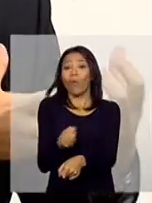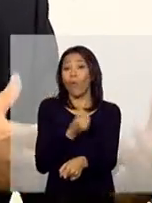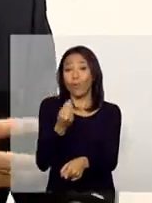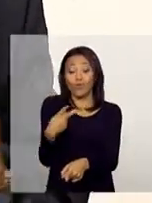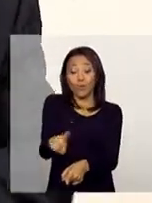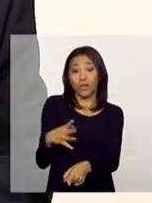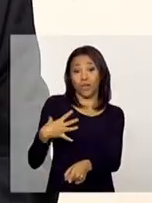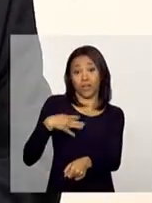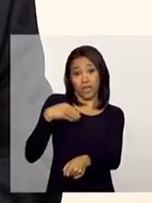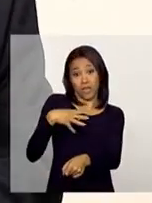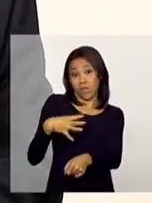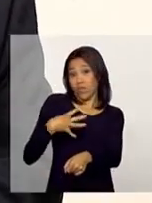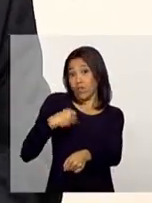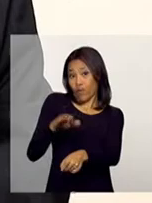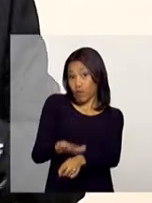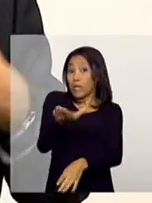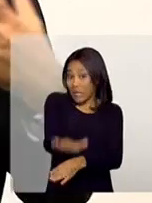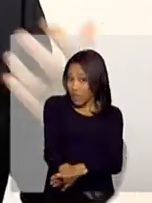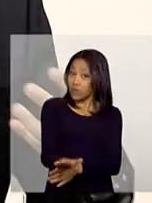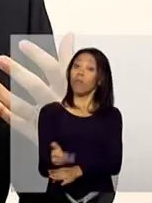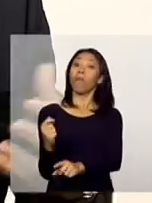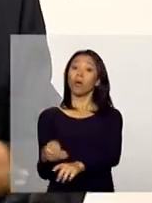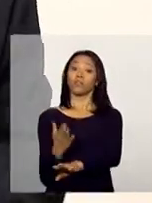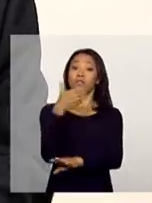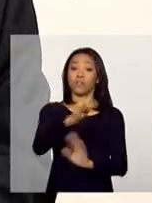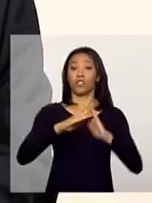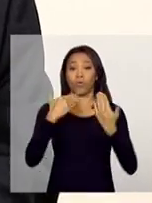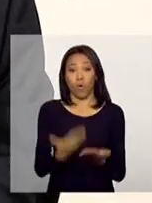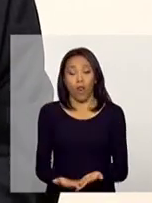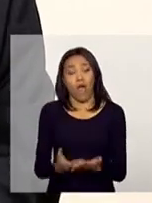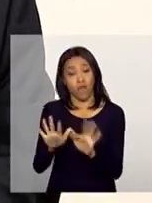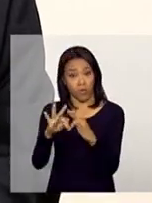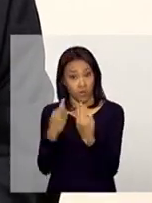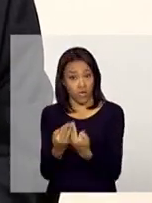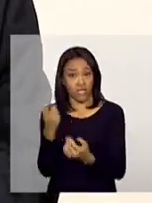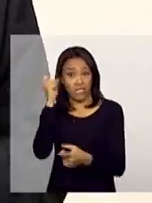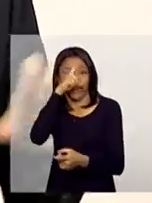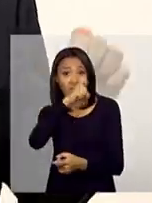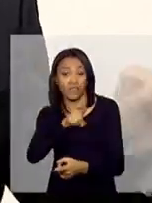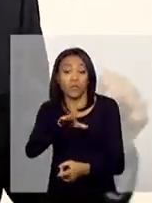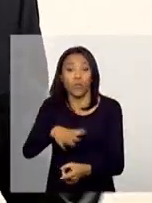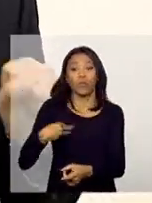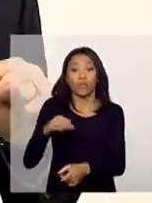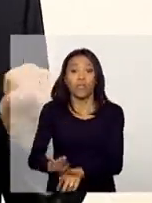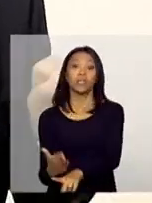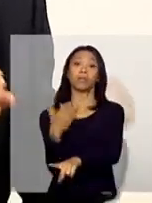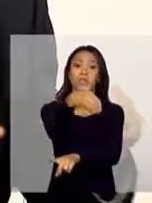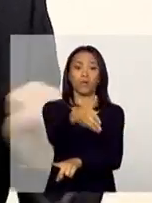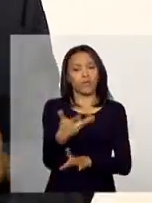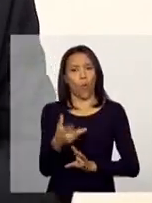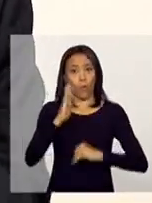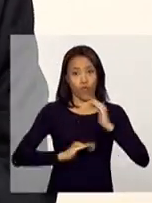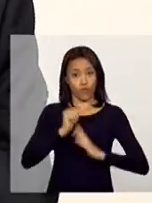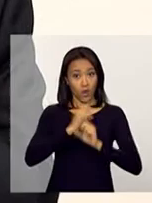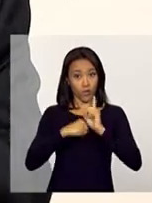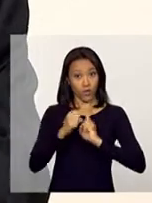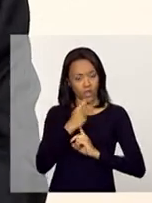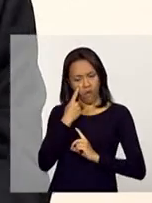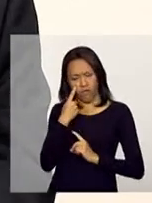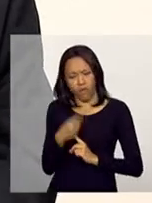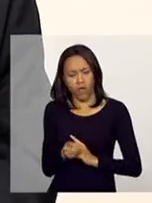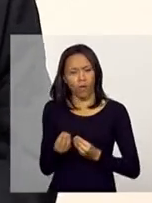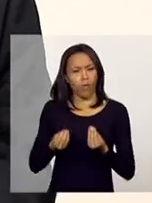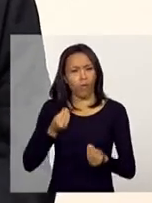criança frequente a escola, né. A família que tem dificuldade para que a sua criança frequente a escola, a assistência social pode ter um olhar mais perto dessa família para